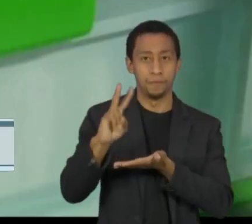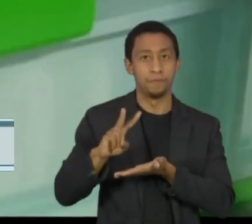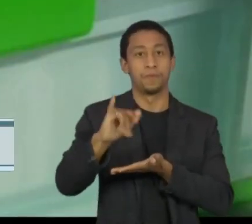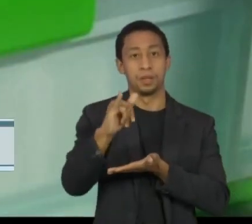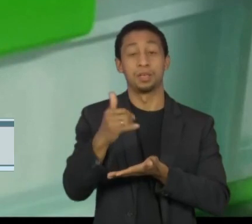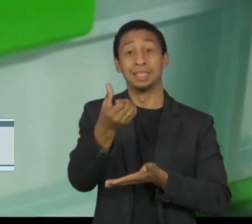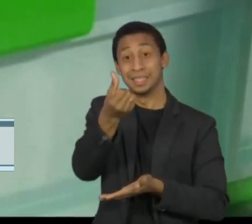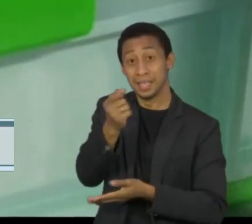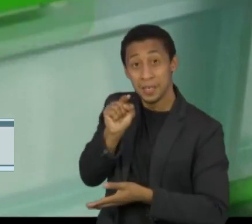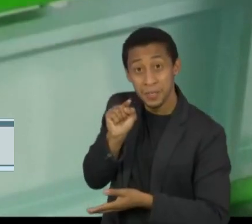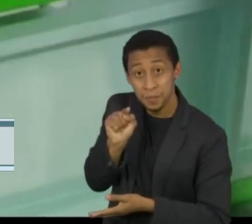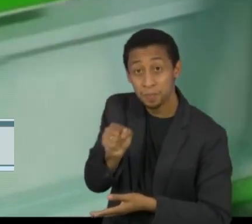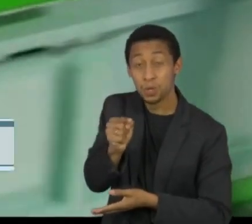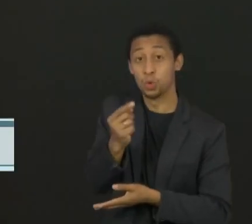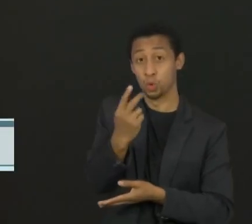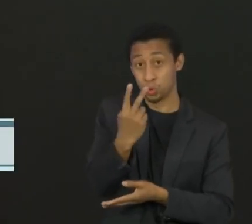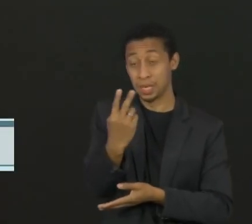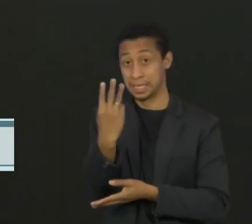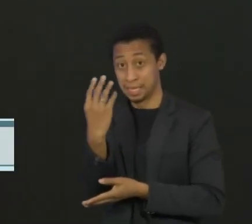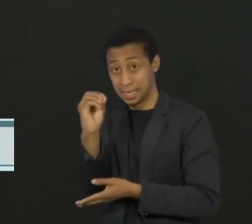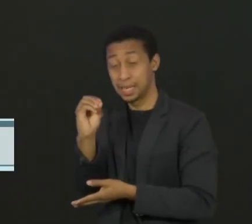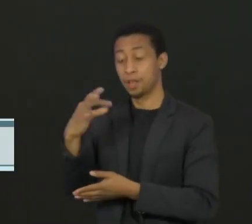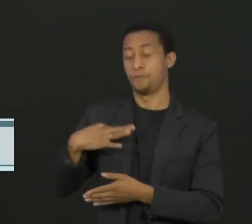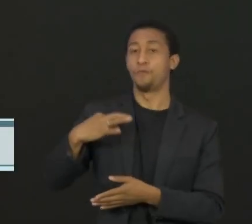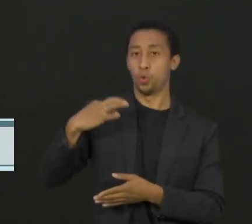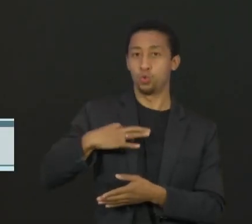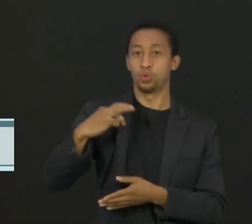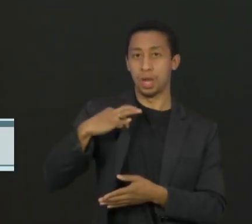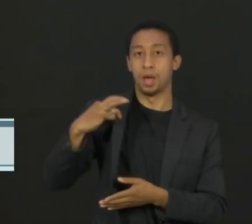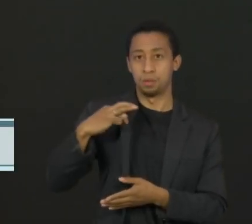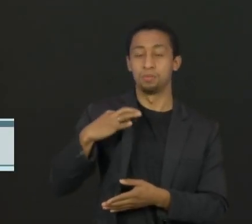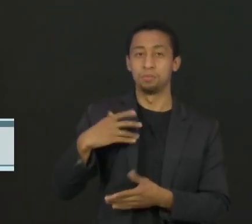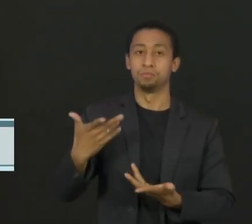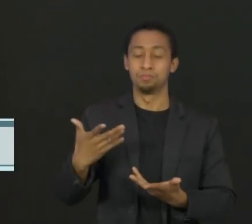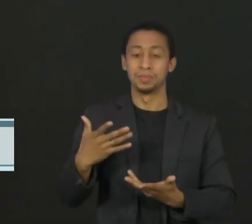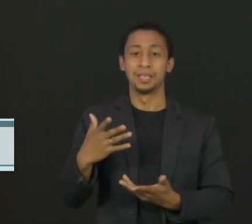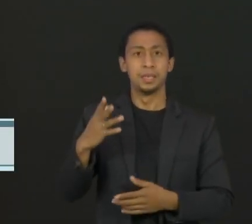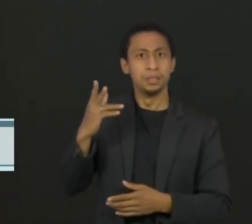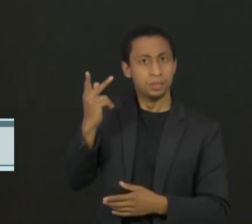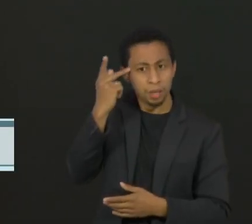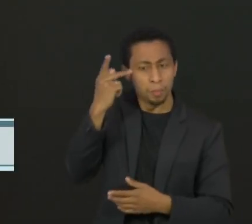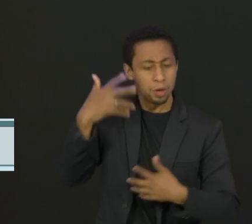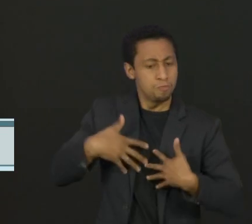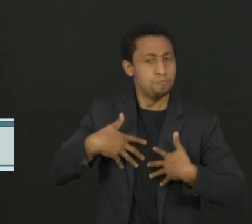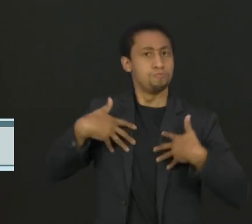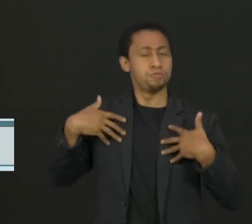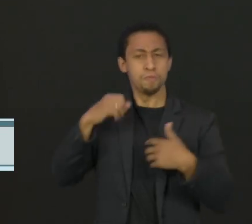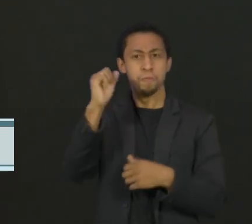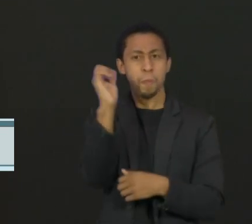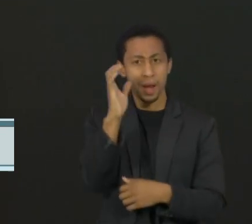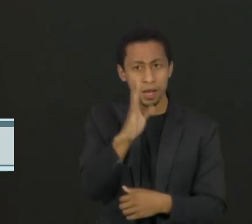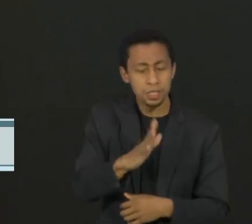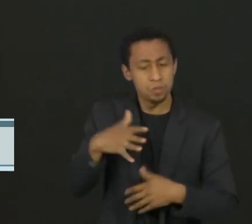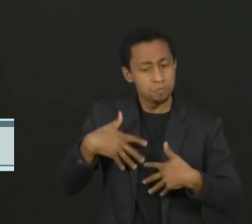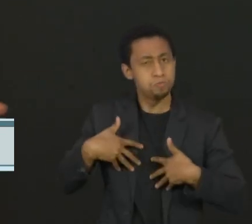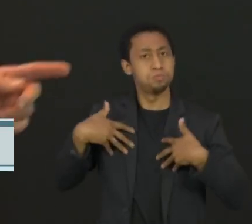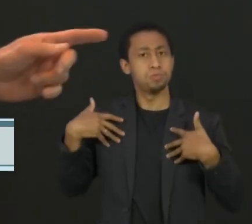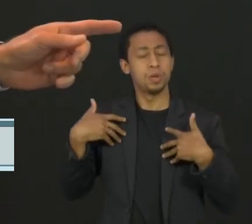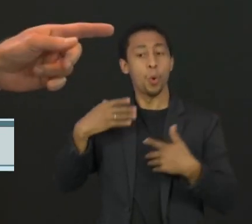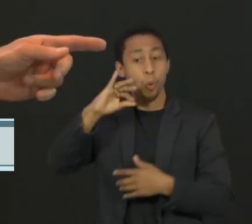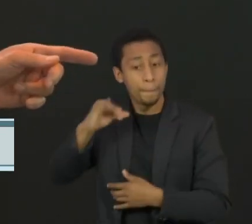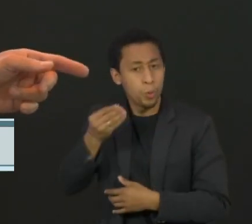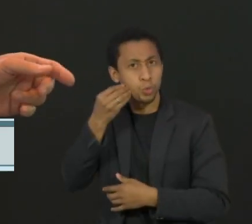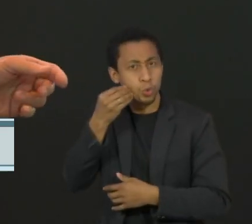.230 voluntários. Trata-se de um orgulho para São Paulo e para o Brasil a oportunidade da aplicação